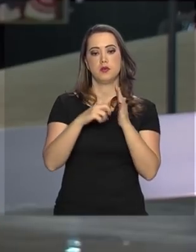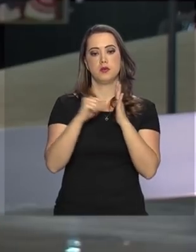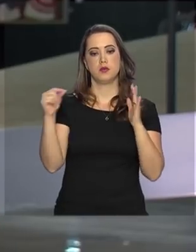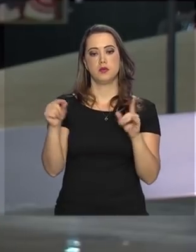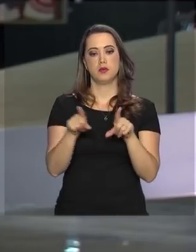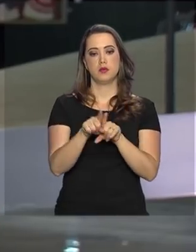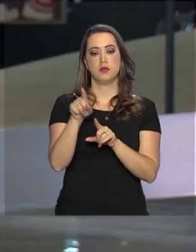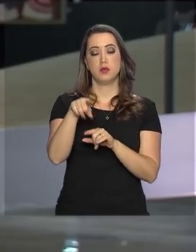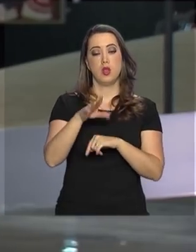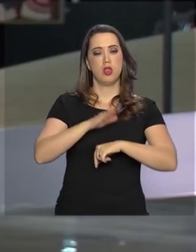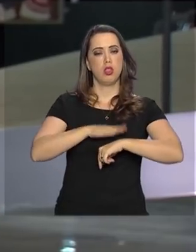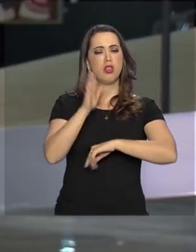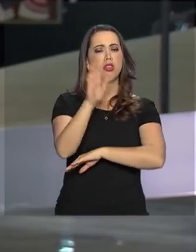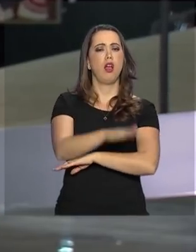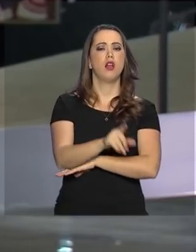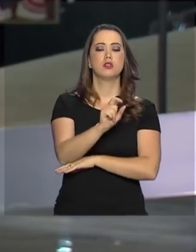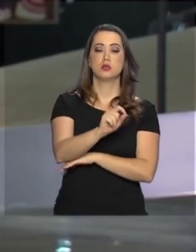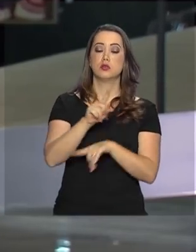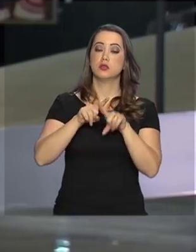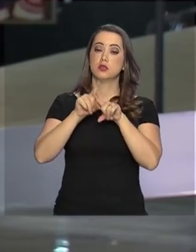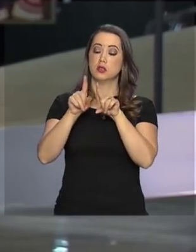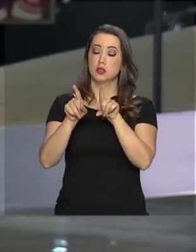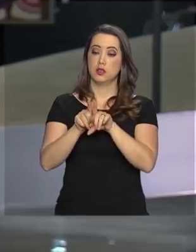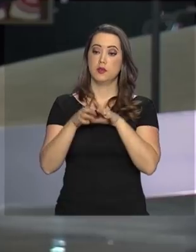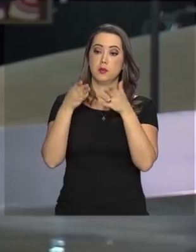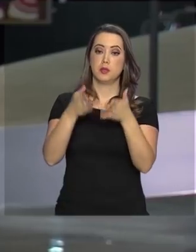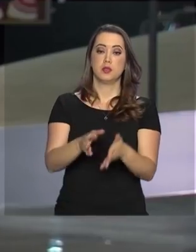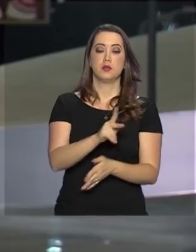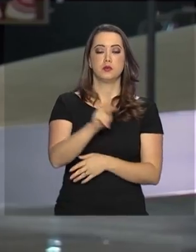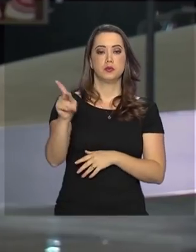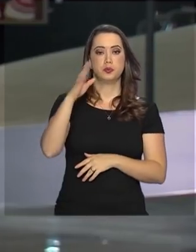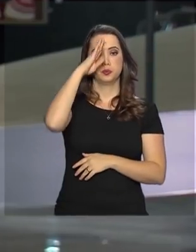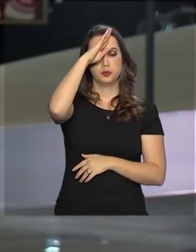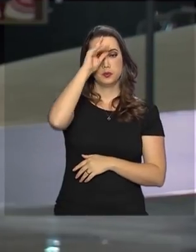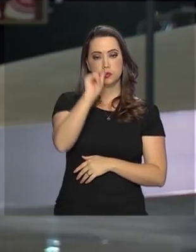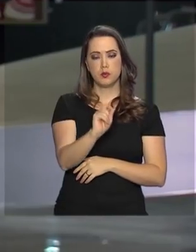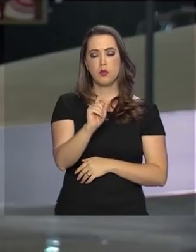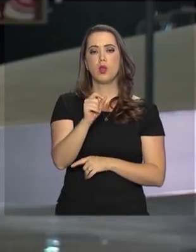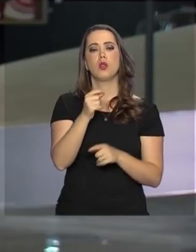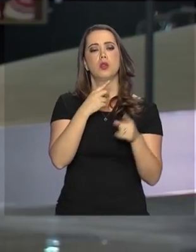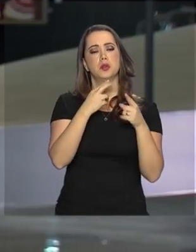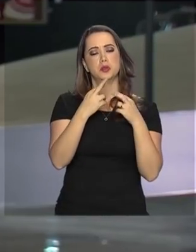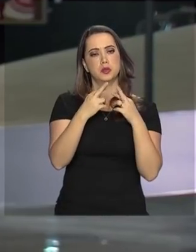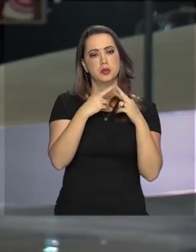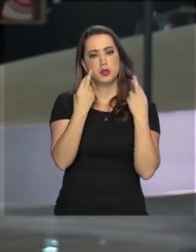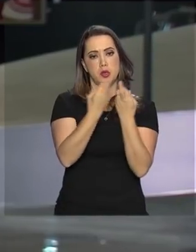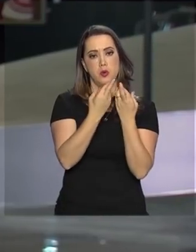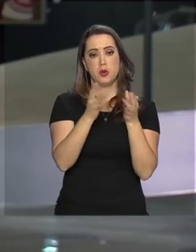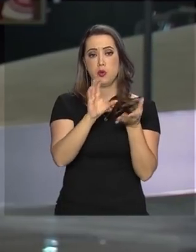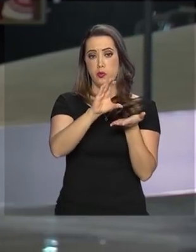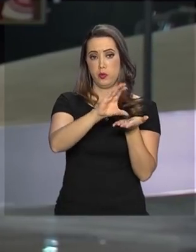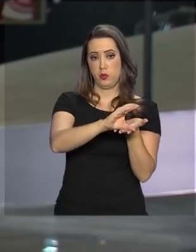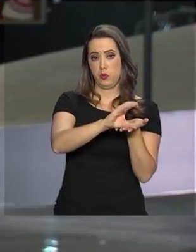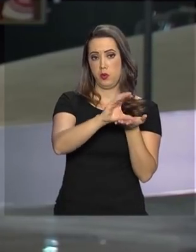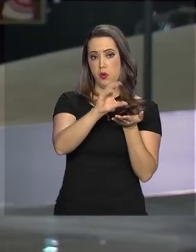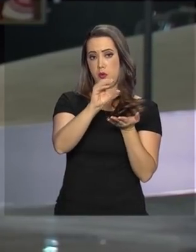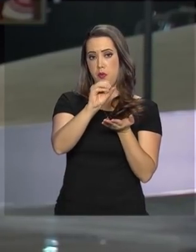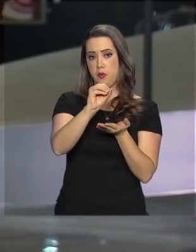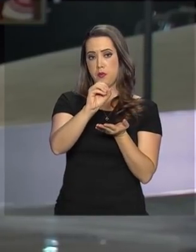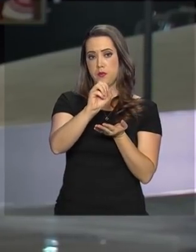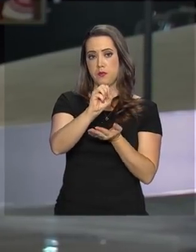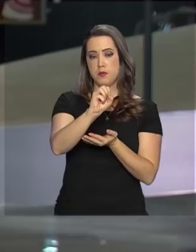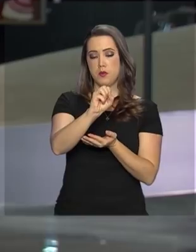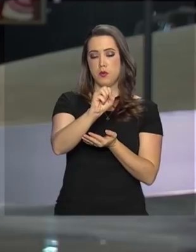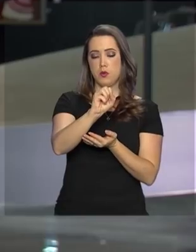Planalto no período da tarde e contou com a presença do presidente Jair Bolsonaro e também de ministros de estados